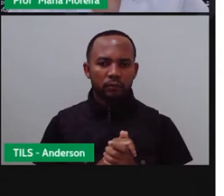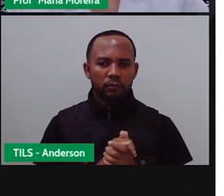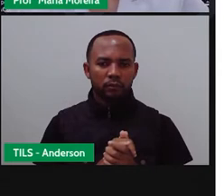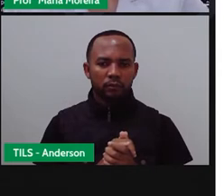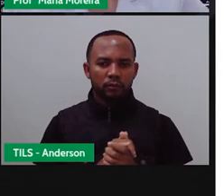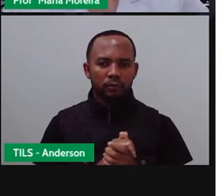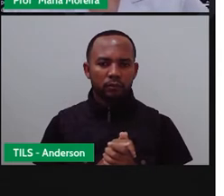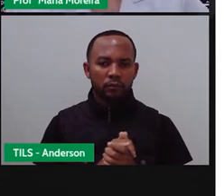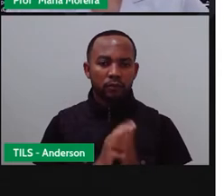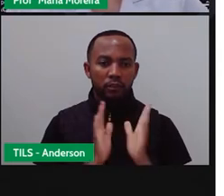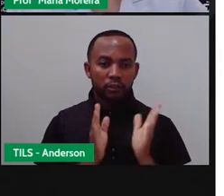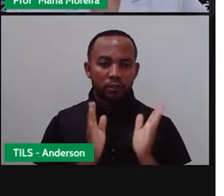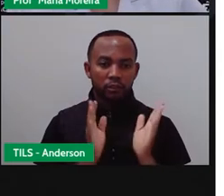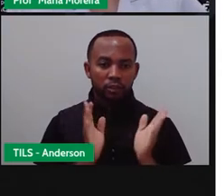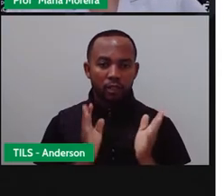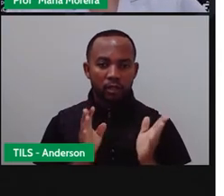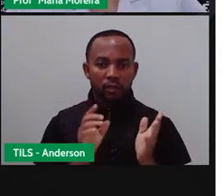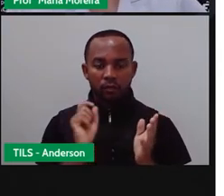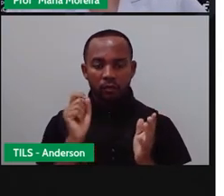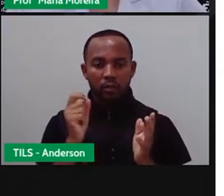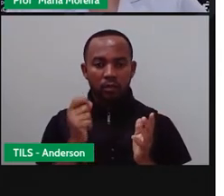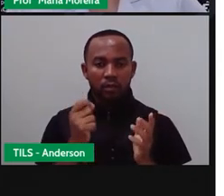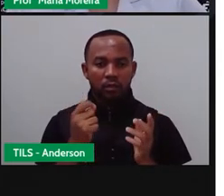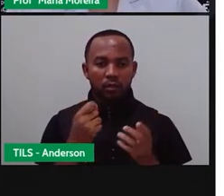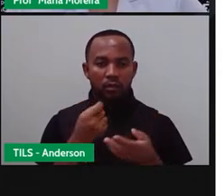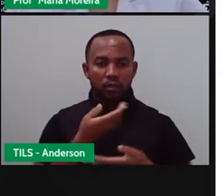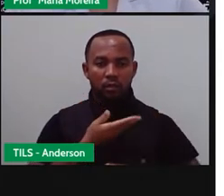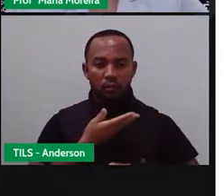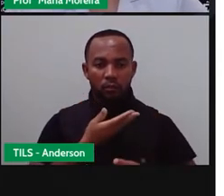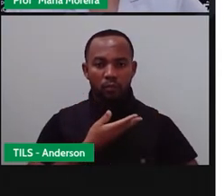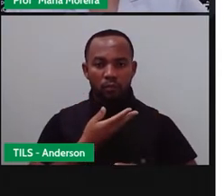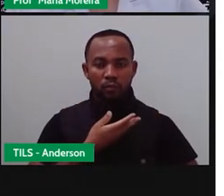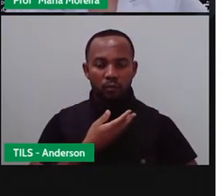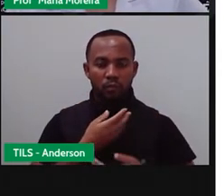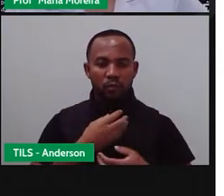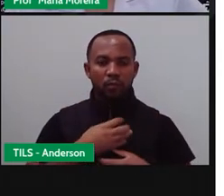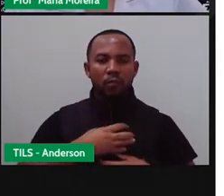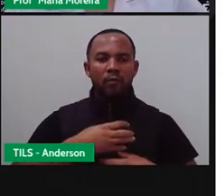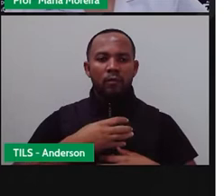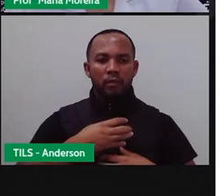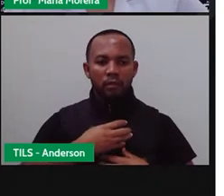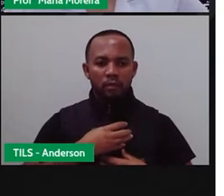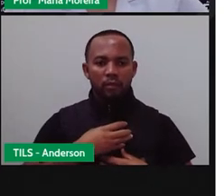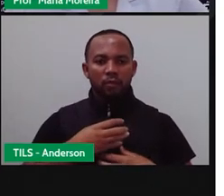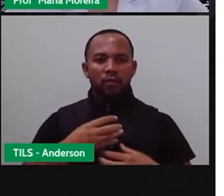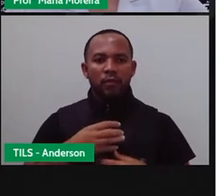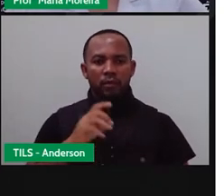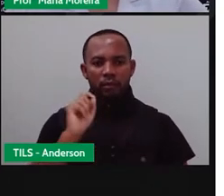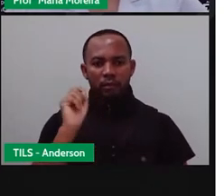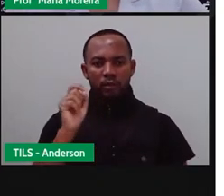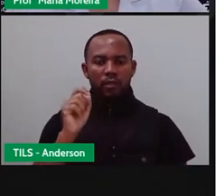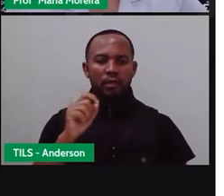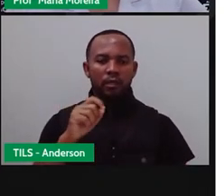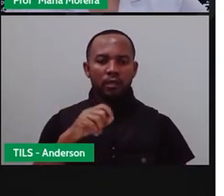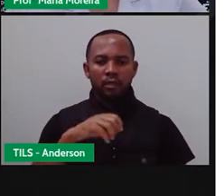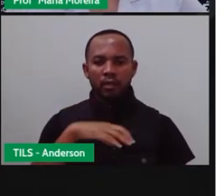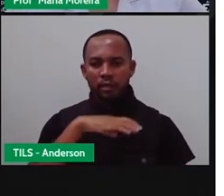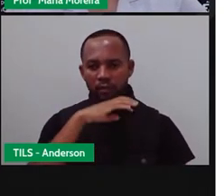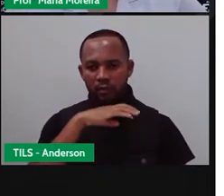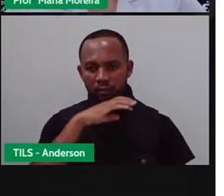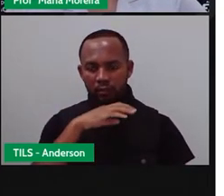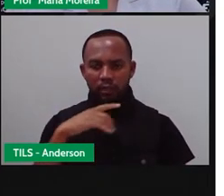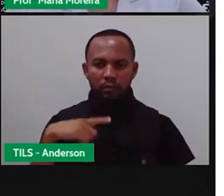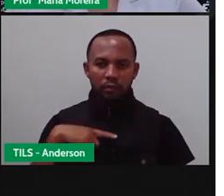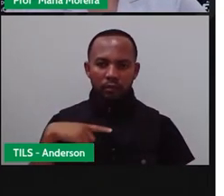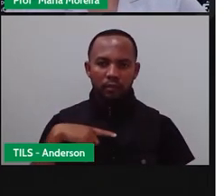Bom, já o sistema respiratório, né? Isso, dependendo do animal, se dá por meio de brânquias, né? Que é